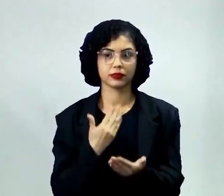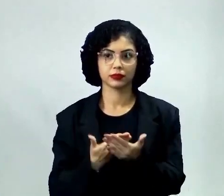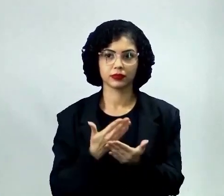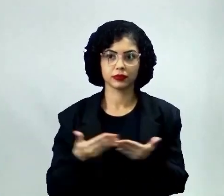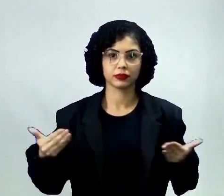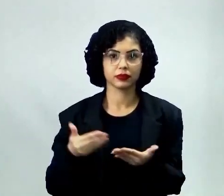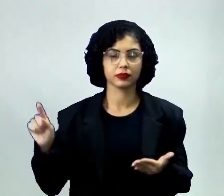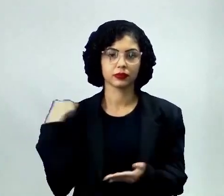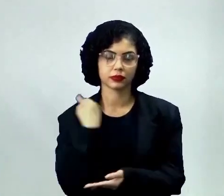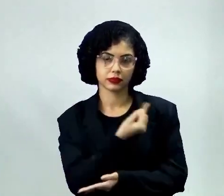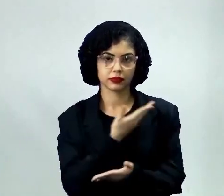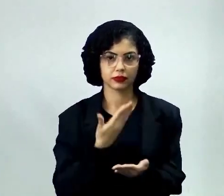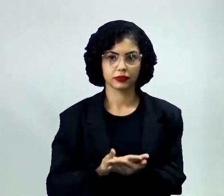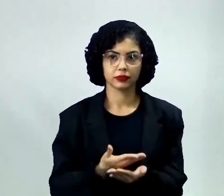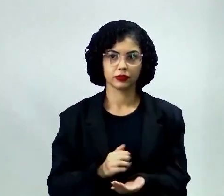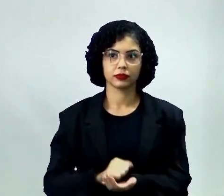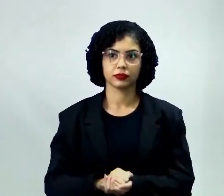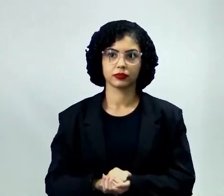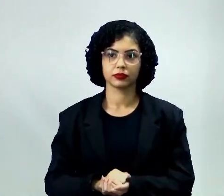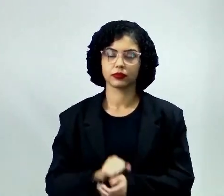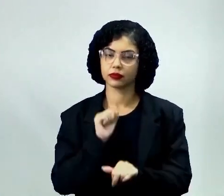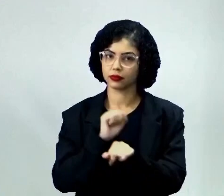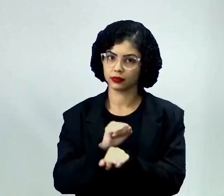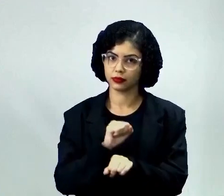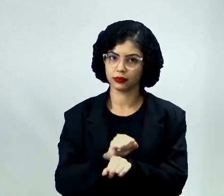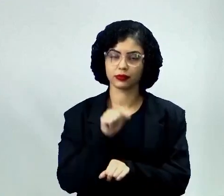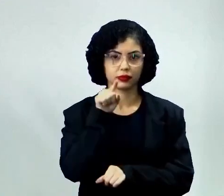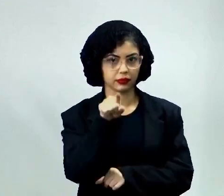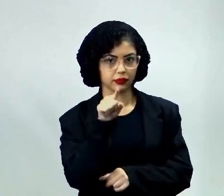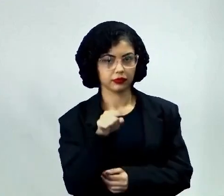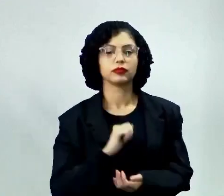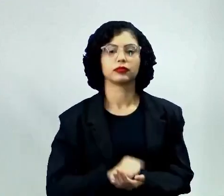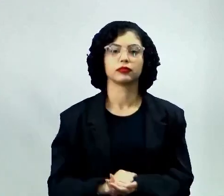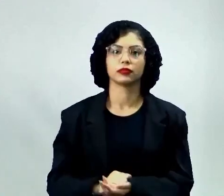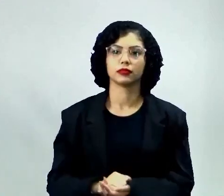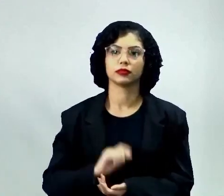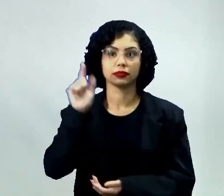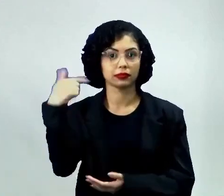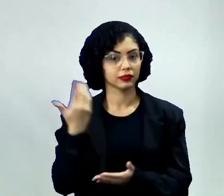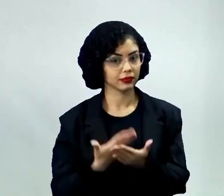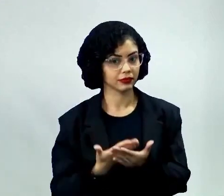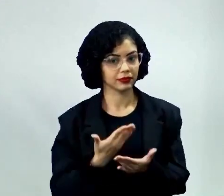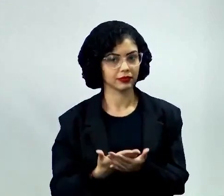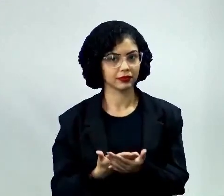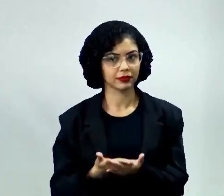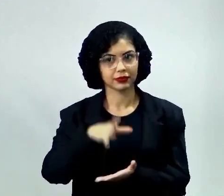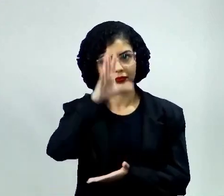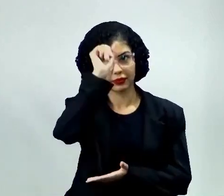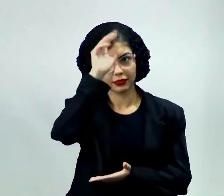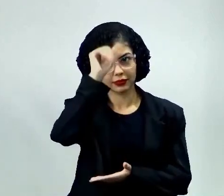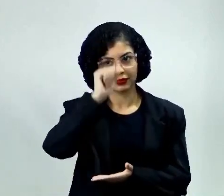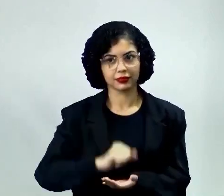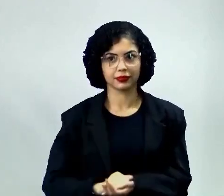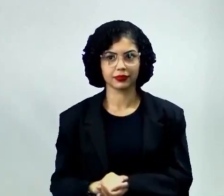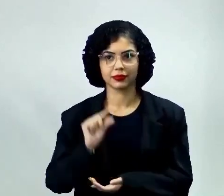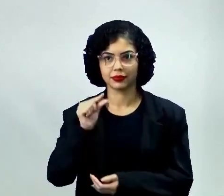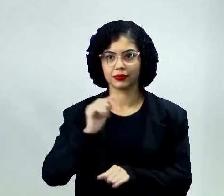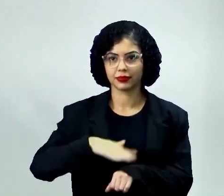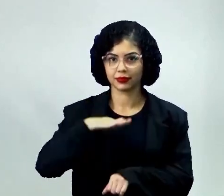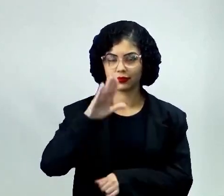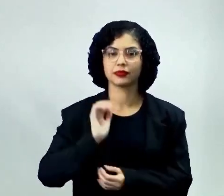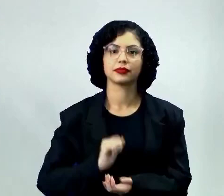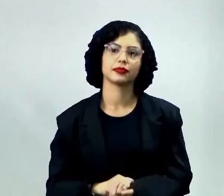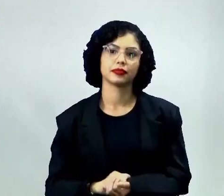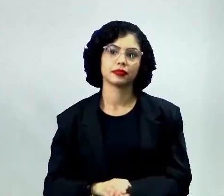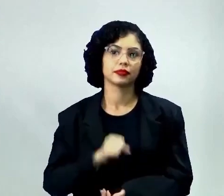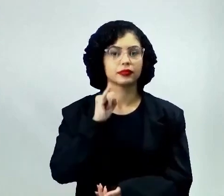estudamos hoje na nossa aula. E eu espero que você, né, esteja aqui comigo na próxima aula para aprender um pouco